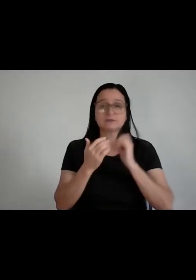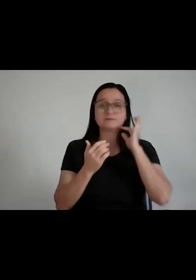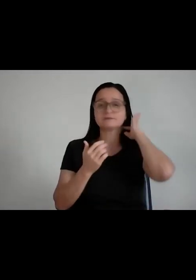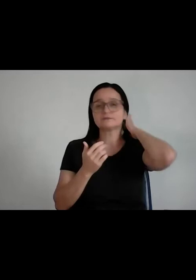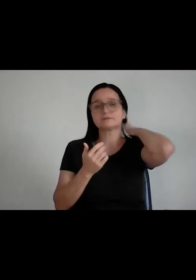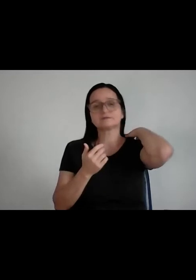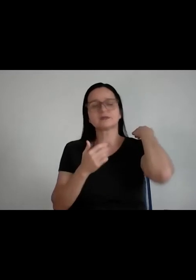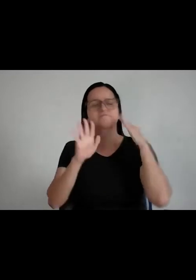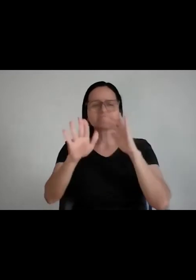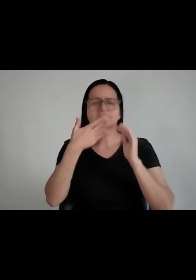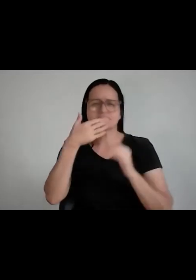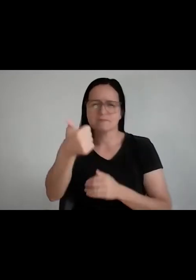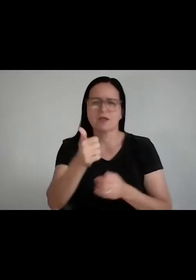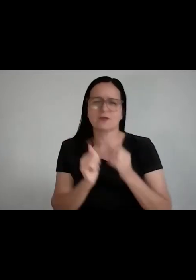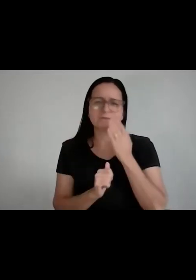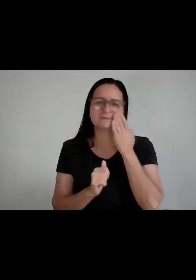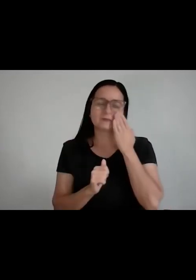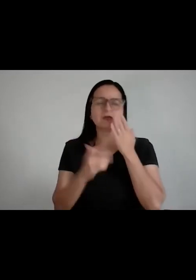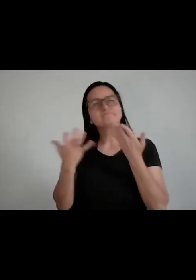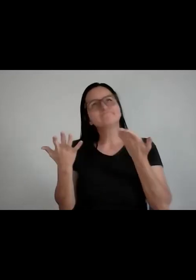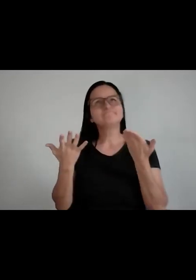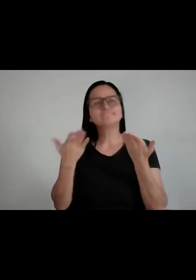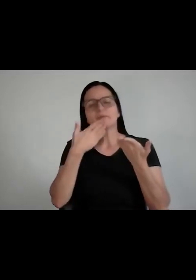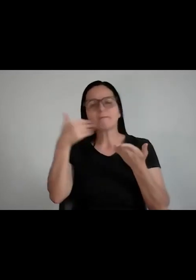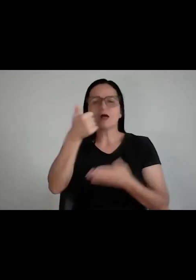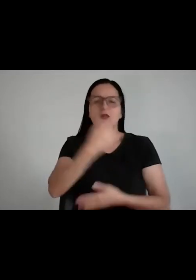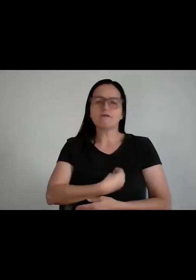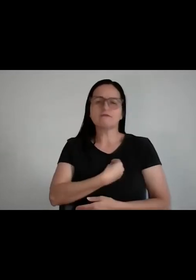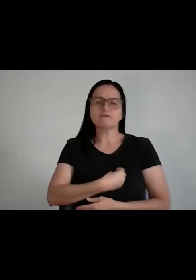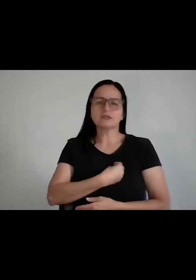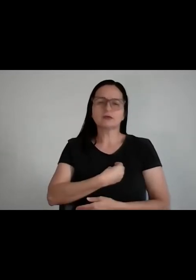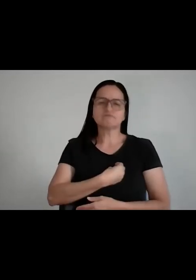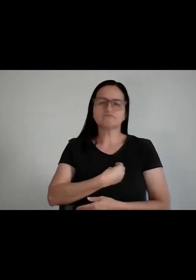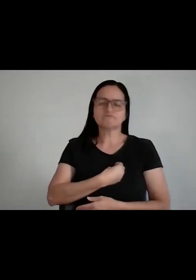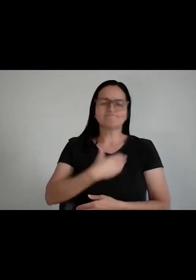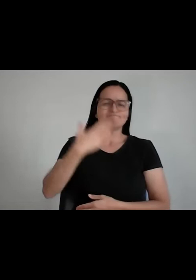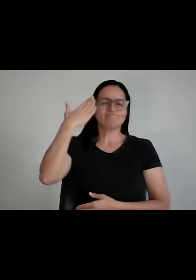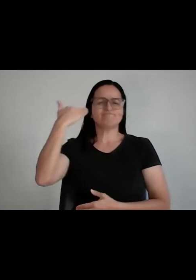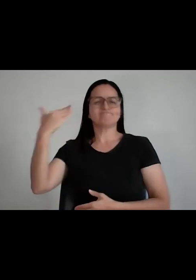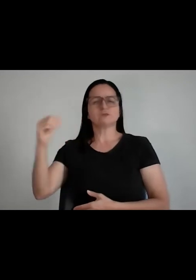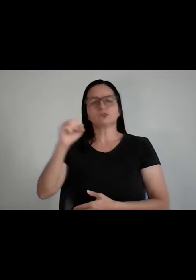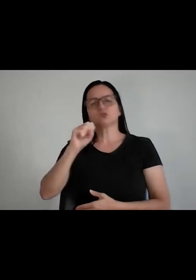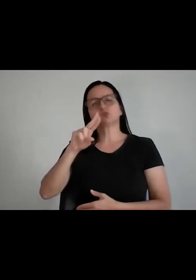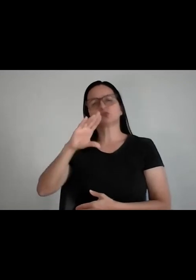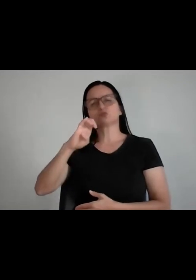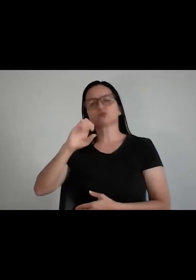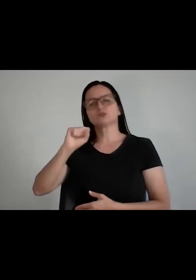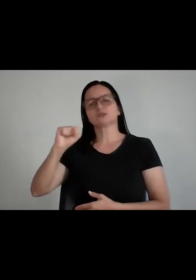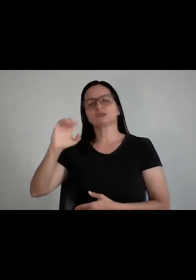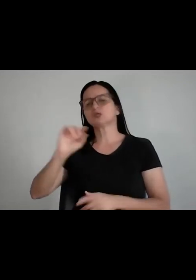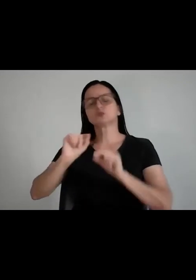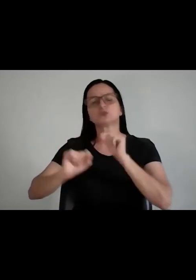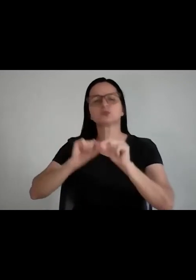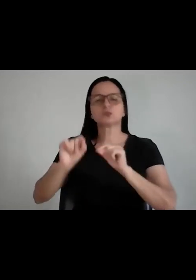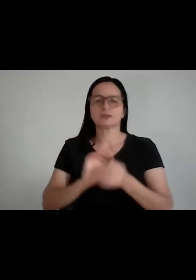Ou melhor, vamos fazer assim, melhorar de vida. Então, sucesso é uma equação. Sucesso é igual ao quê? O que eu tenho que fazer